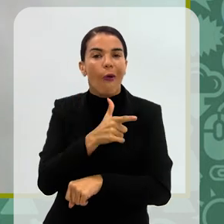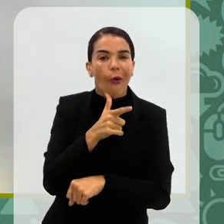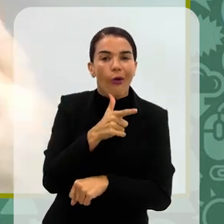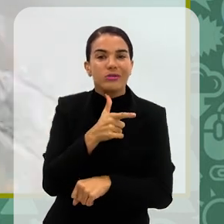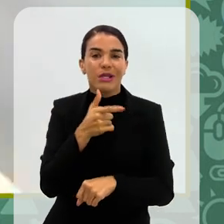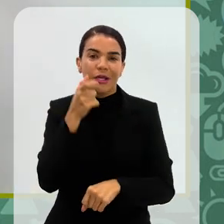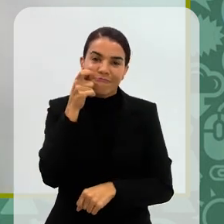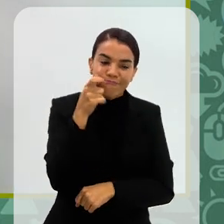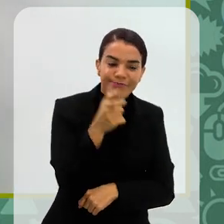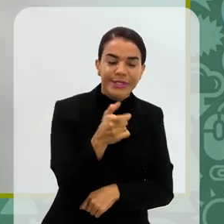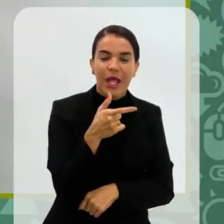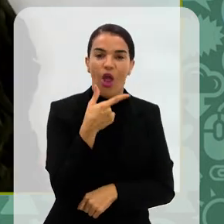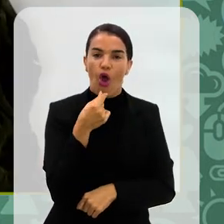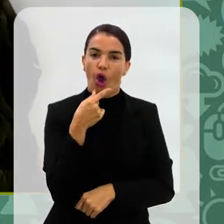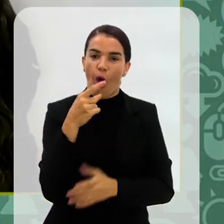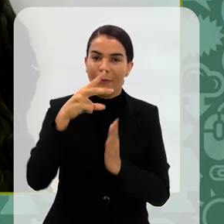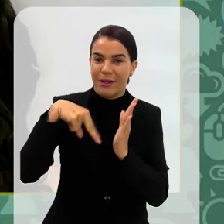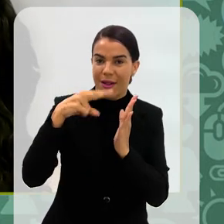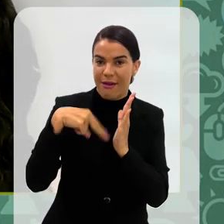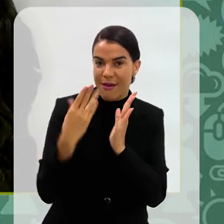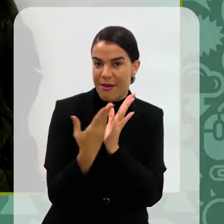falta de vontade dos homens de lerem mulheres.